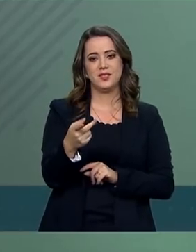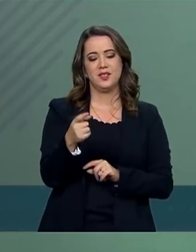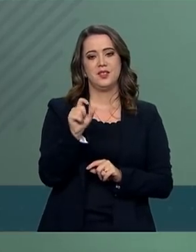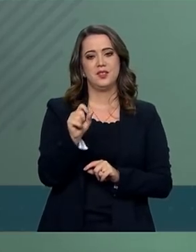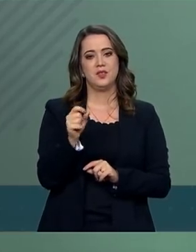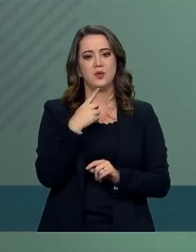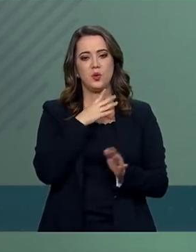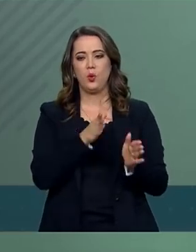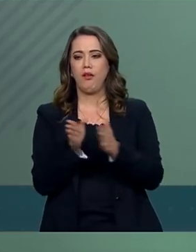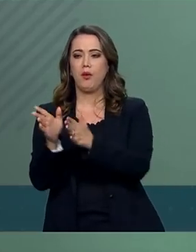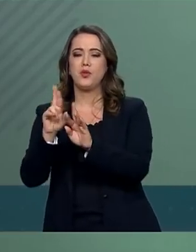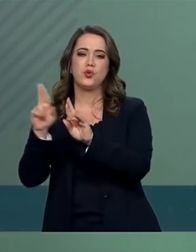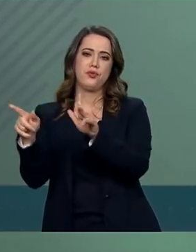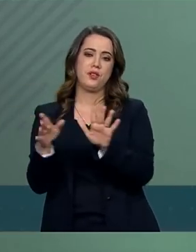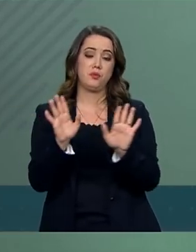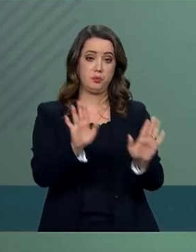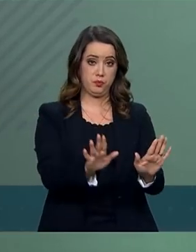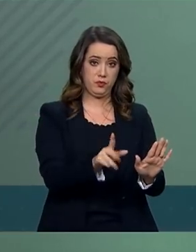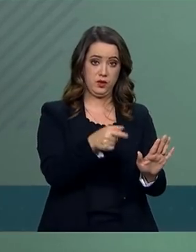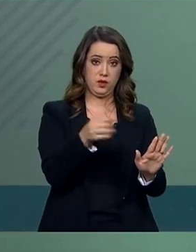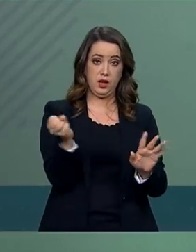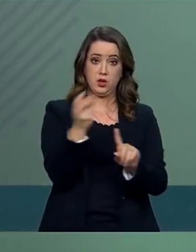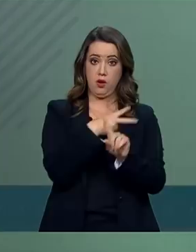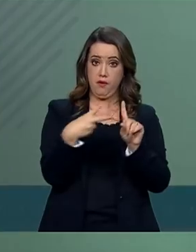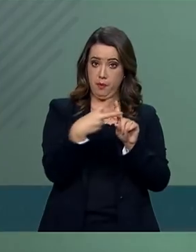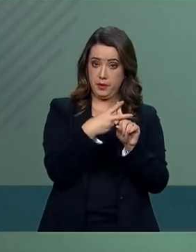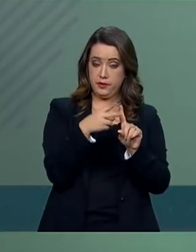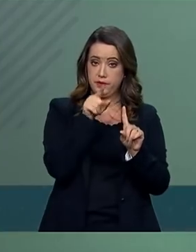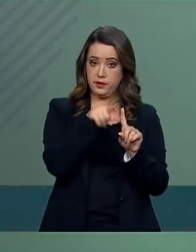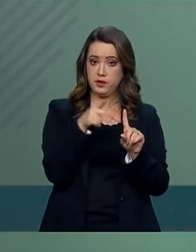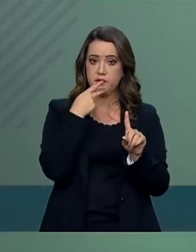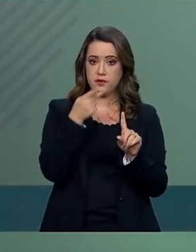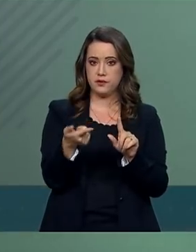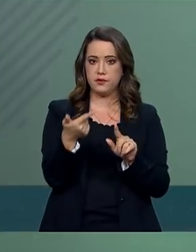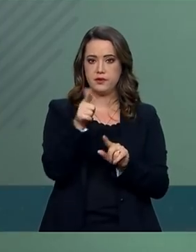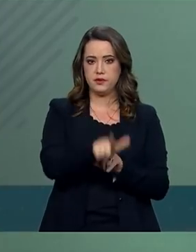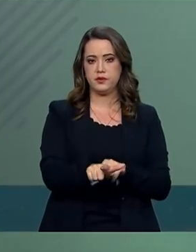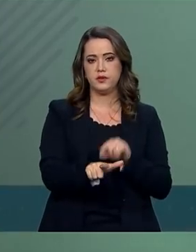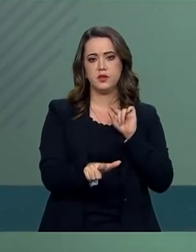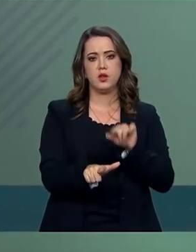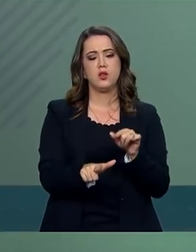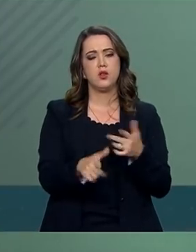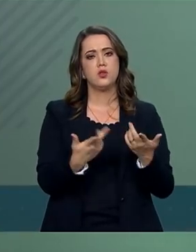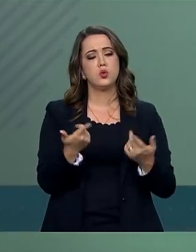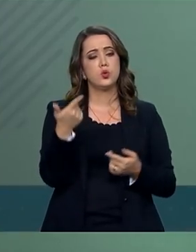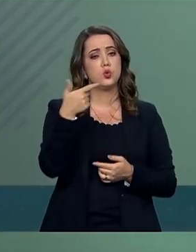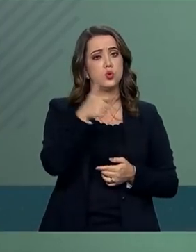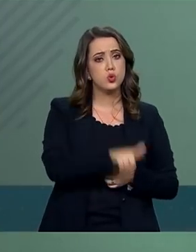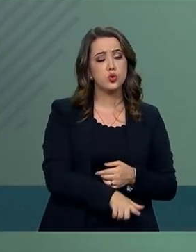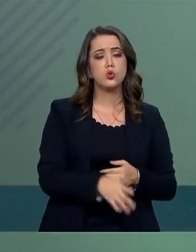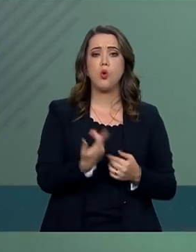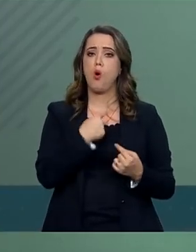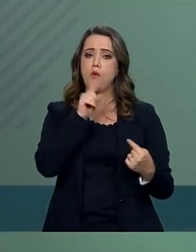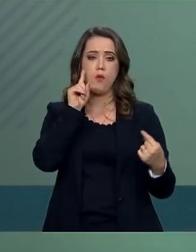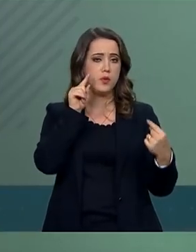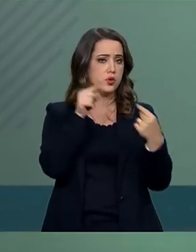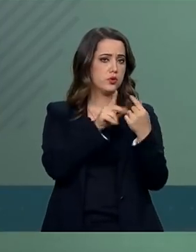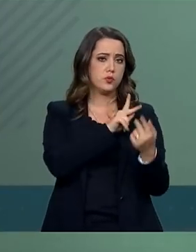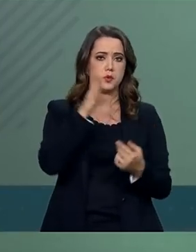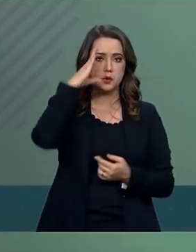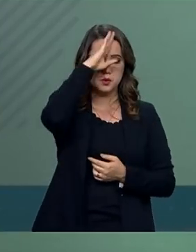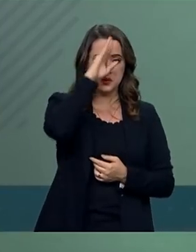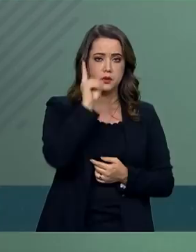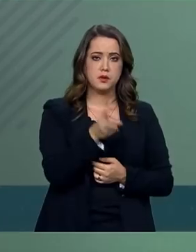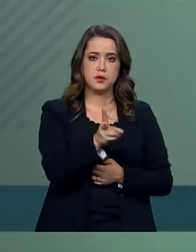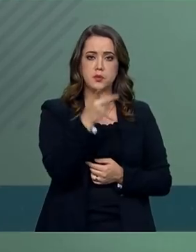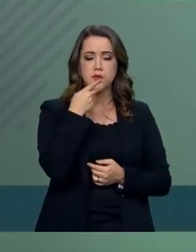outro rumo. A questão da reforma da Previdência. Retomamos o posicionamento que o nosso presidente vem